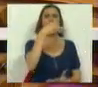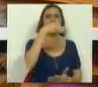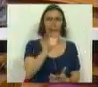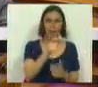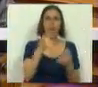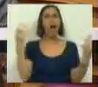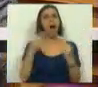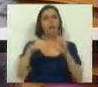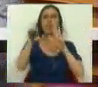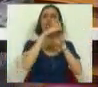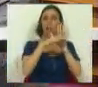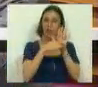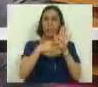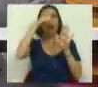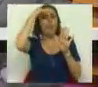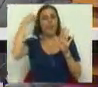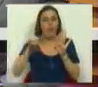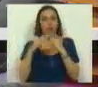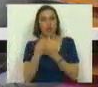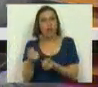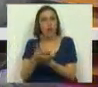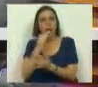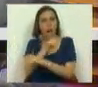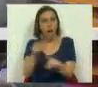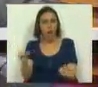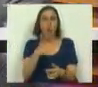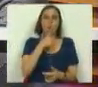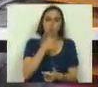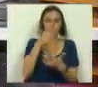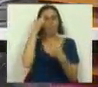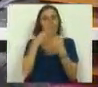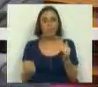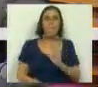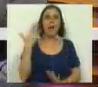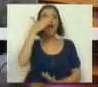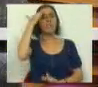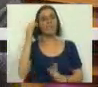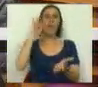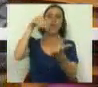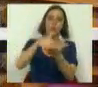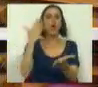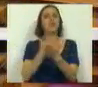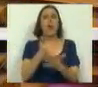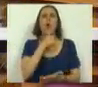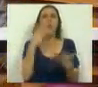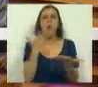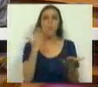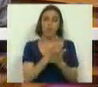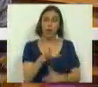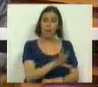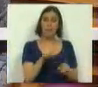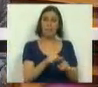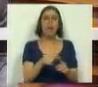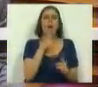obviamente tem esse estatuto, porque tem dificuldades socioeconómicas dos alunos a enfrentar, porque tem maiores dificuldades nos resultados escolares, como é que uma escola desta